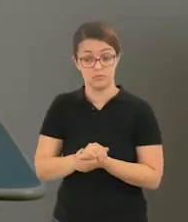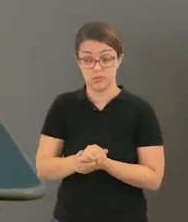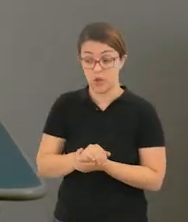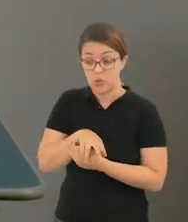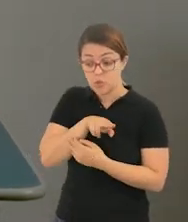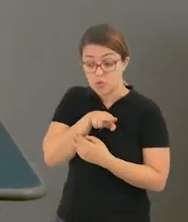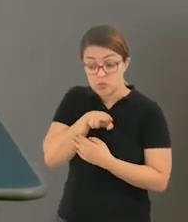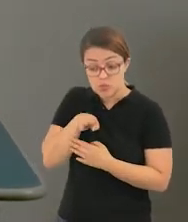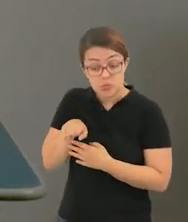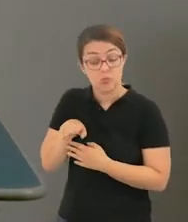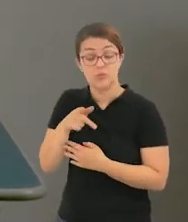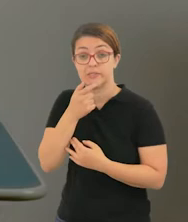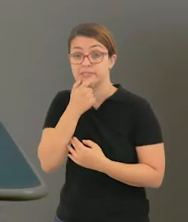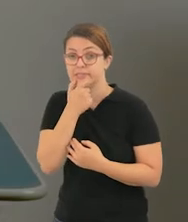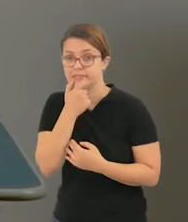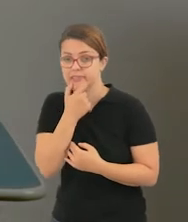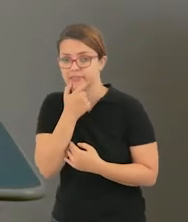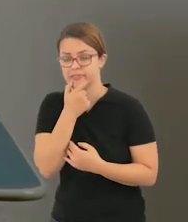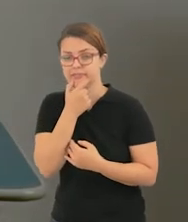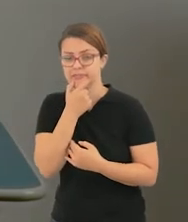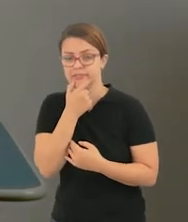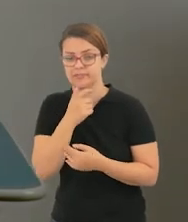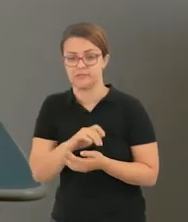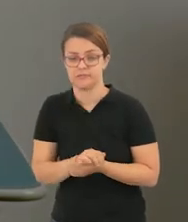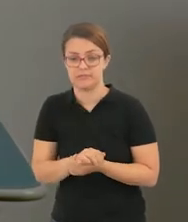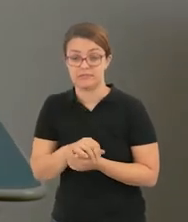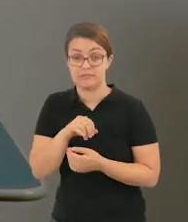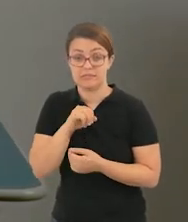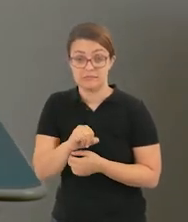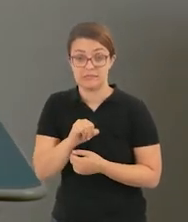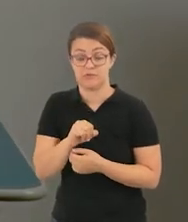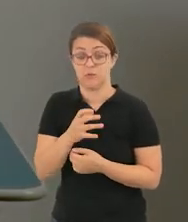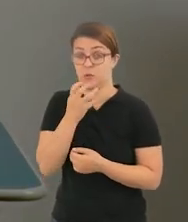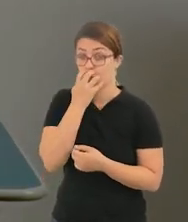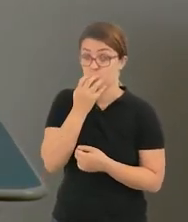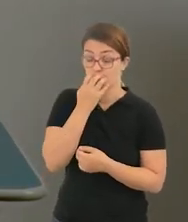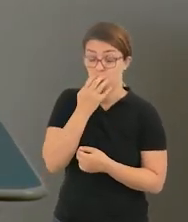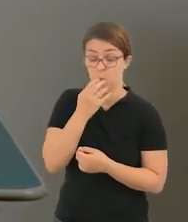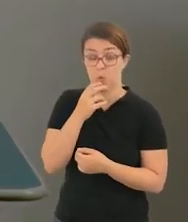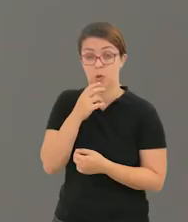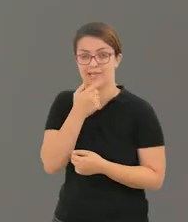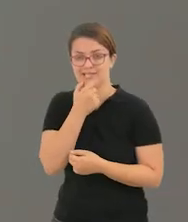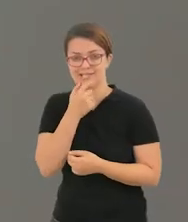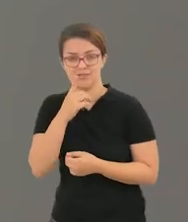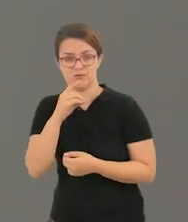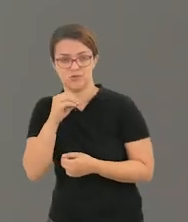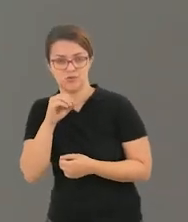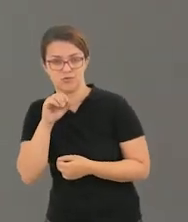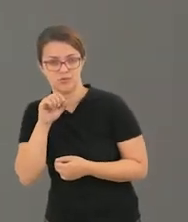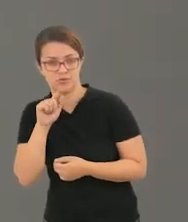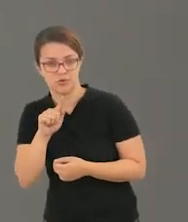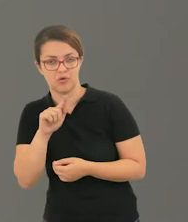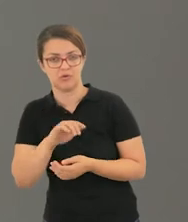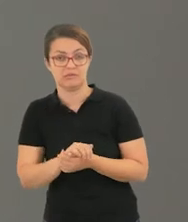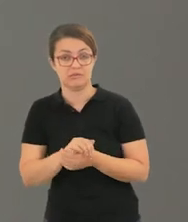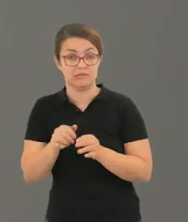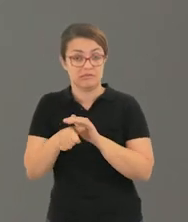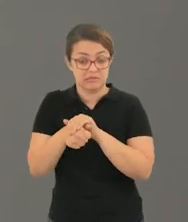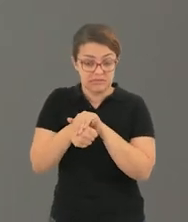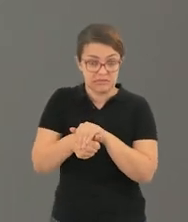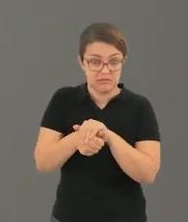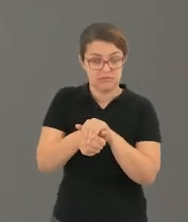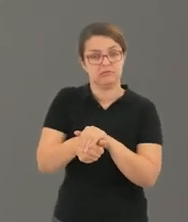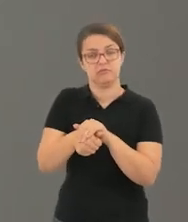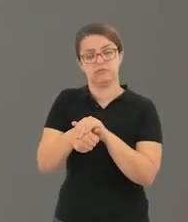escrever turtle. Mas tudo isso vai ter lá no site da lição de casa para vocês poderem acessar. Já a lição para o